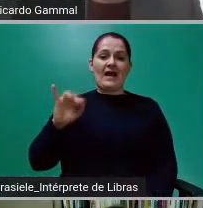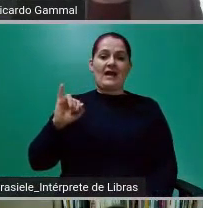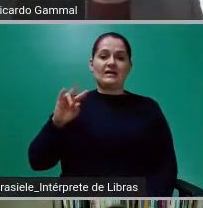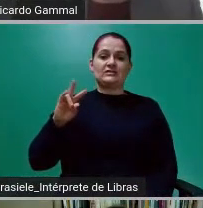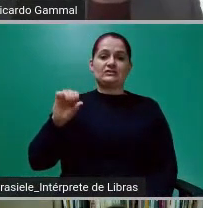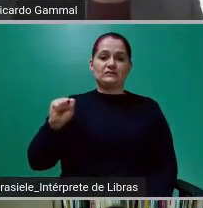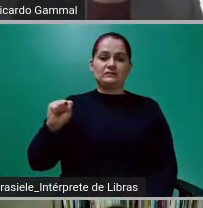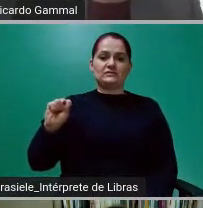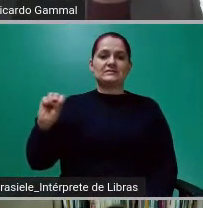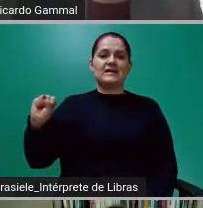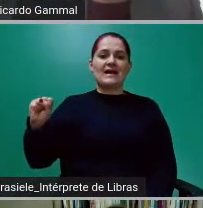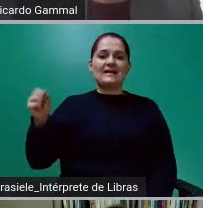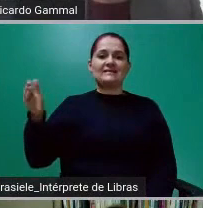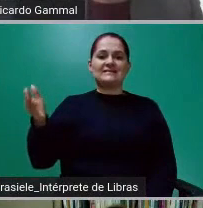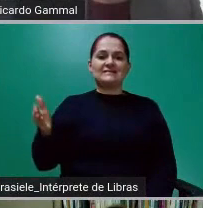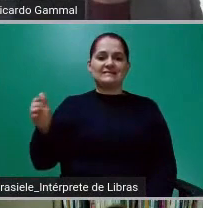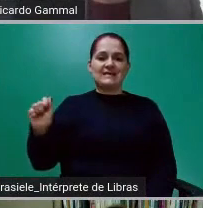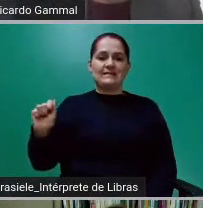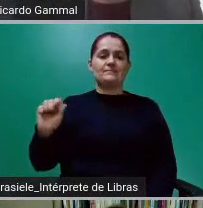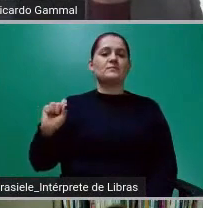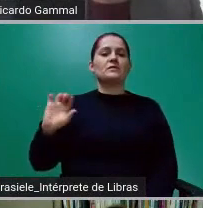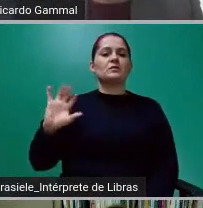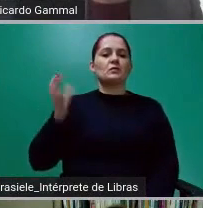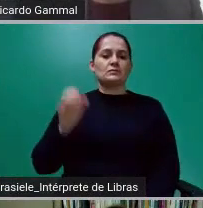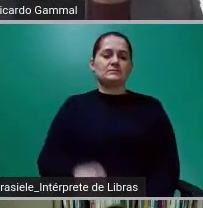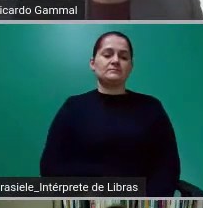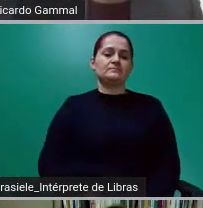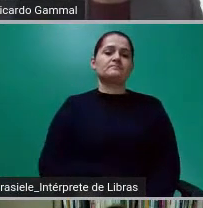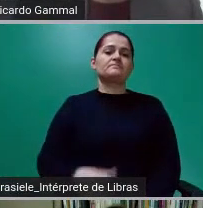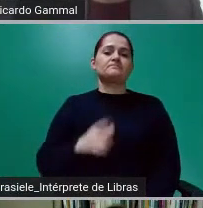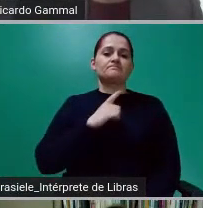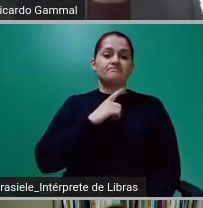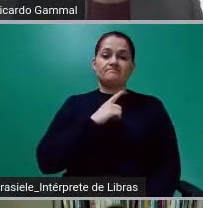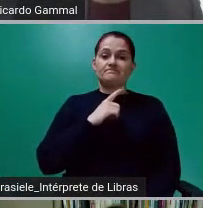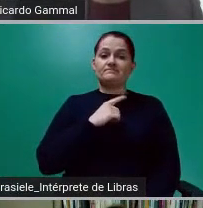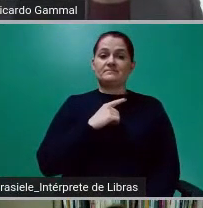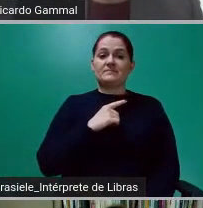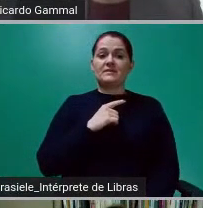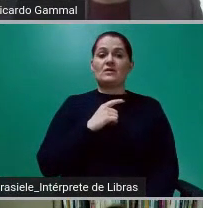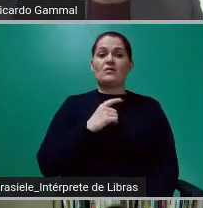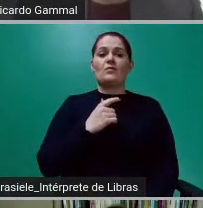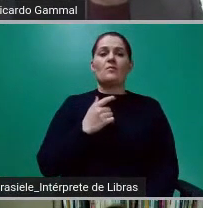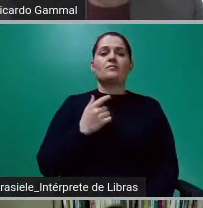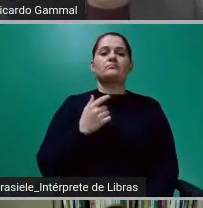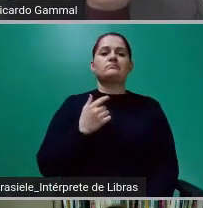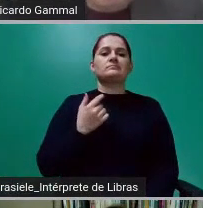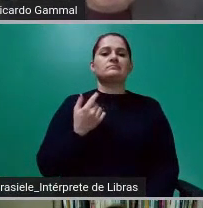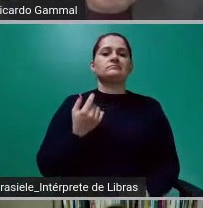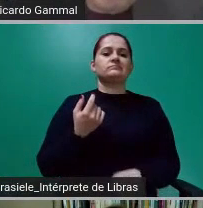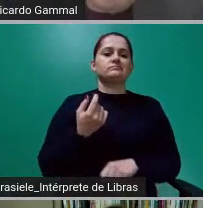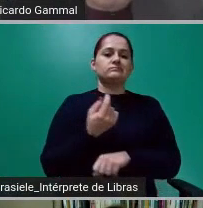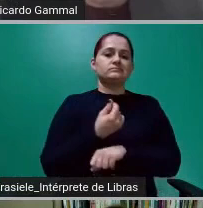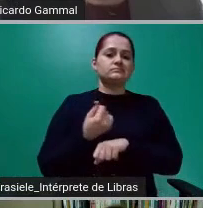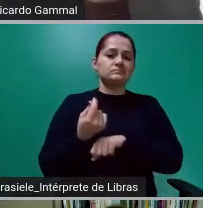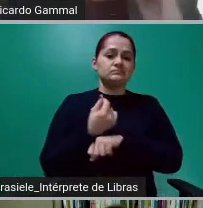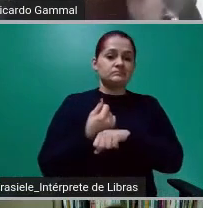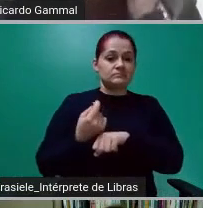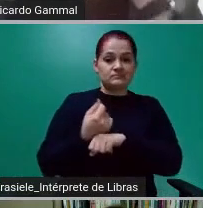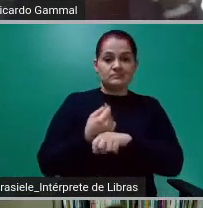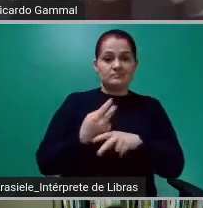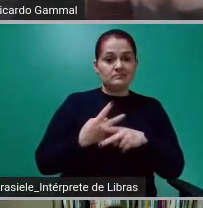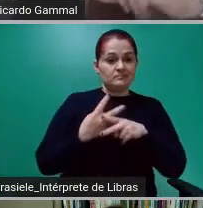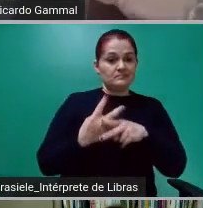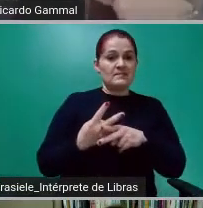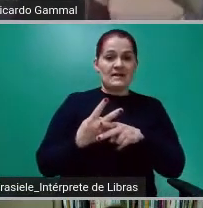Aconteceu, na realidade, uma operação de crédito disfarçada.